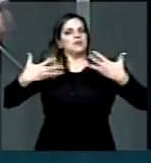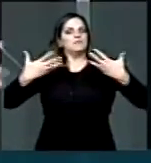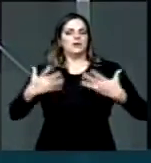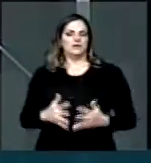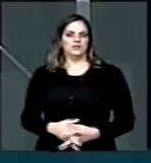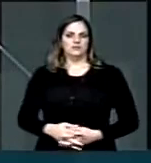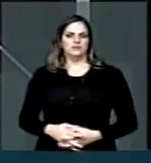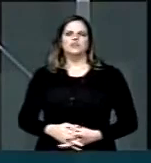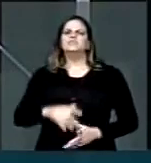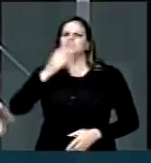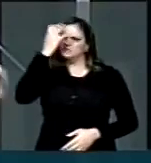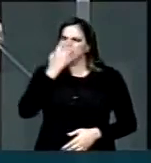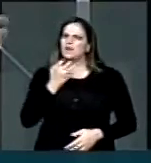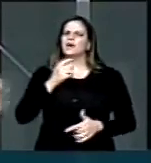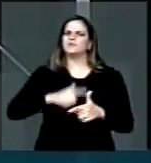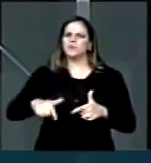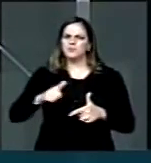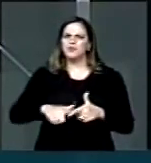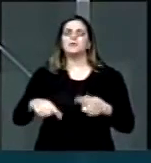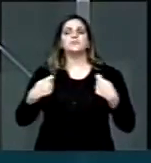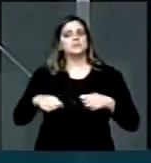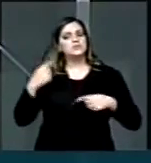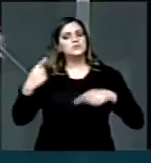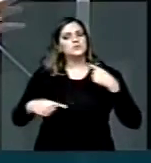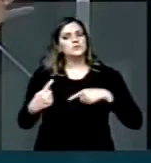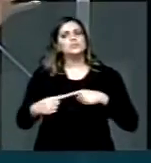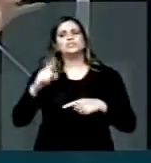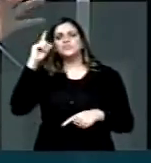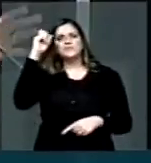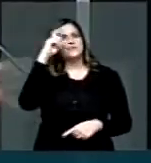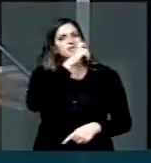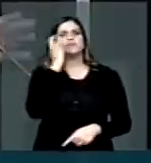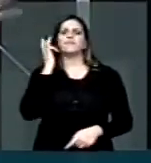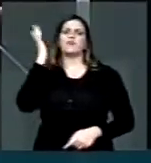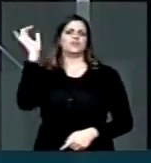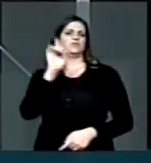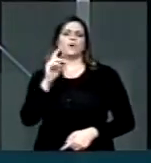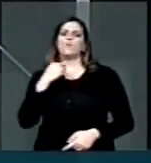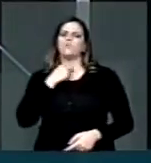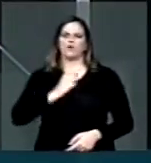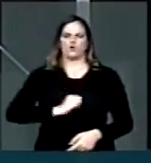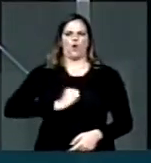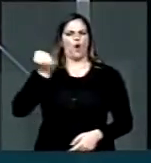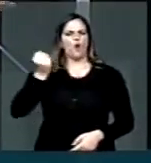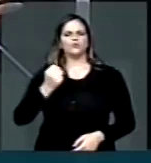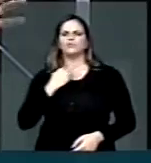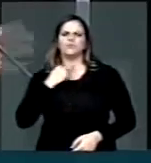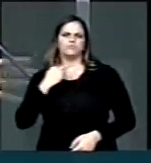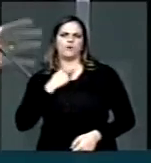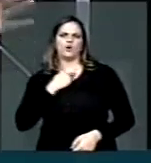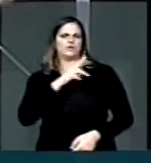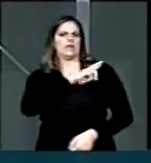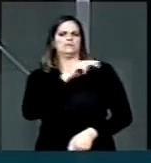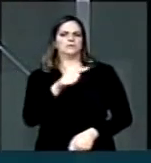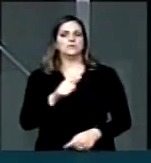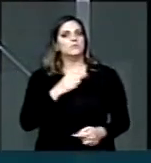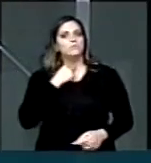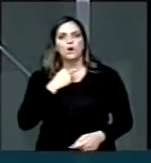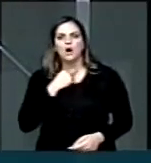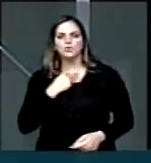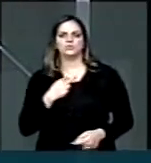senhor presidente, é muito séria, grave, complexa. Não pode ser feita com ódio, com destempero, de maneira irresponsável,